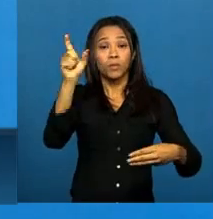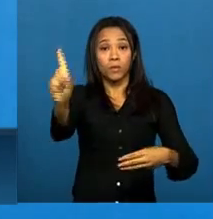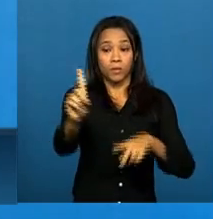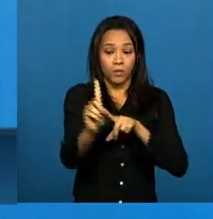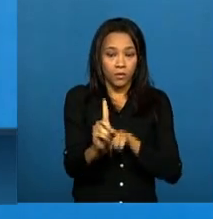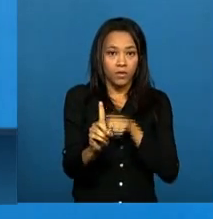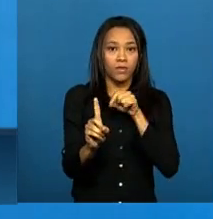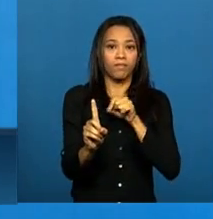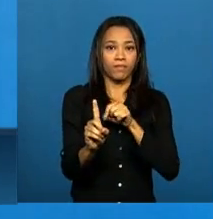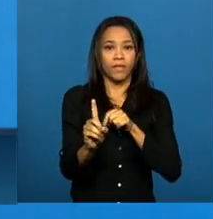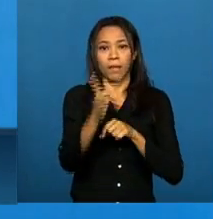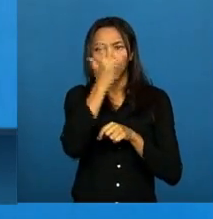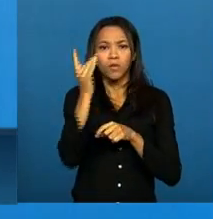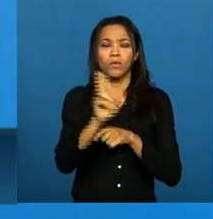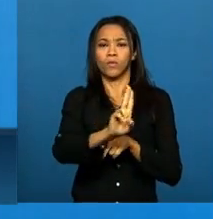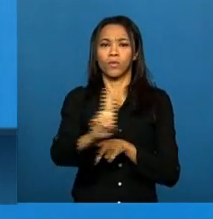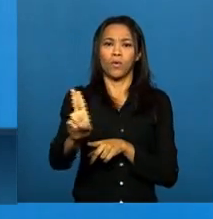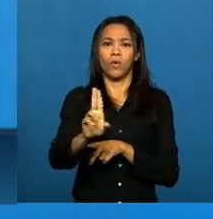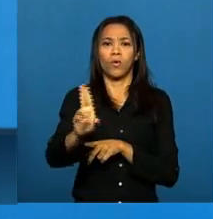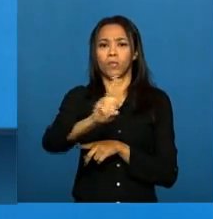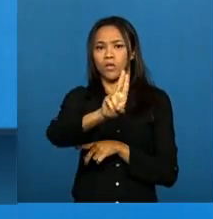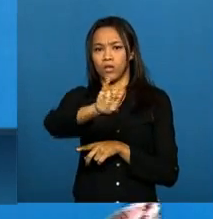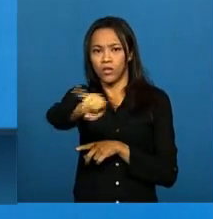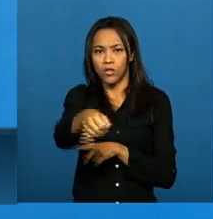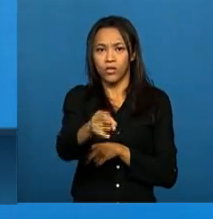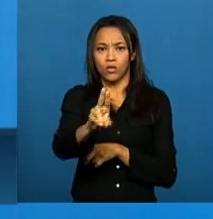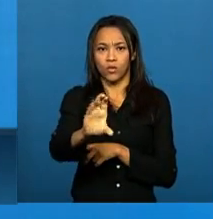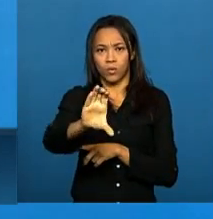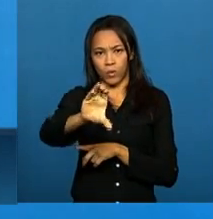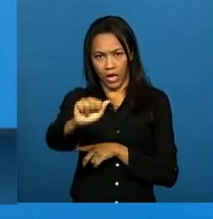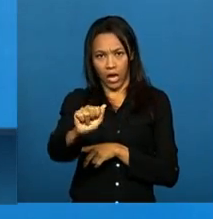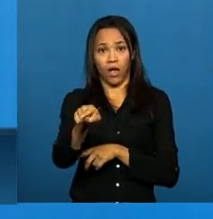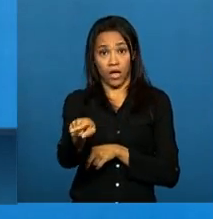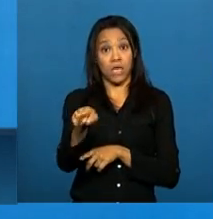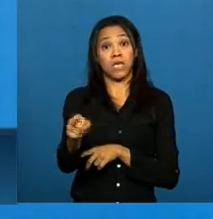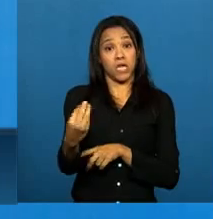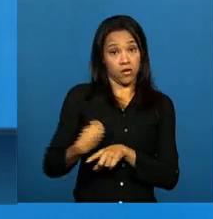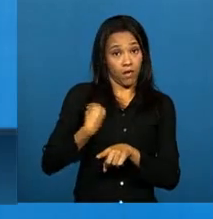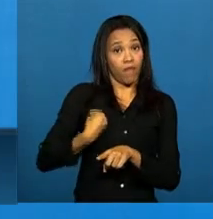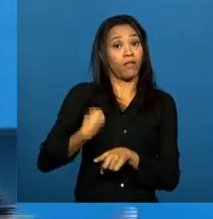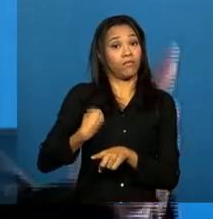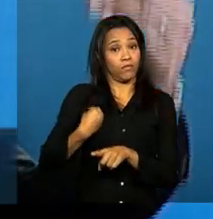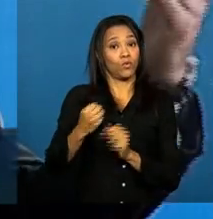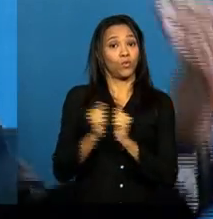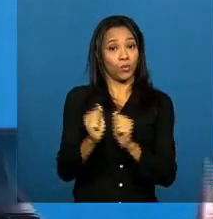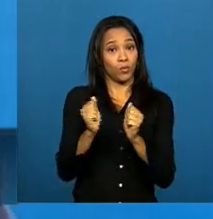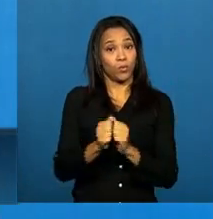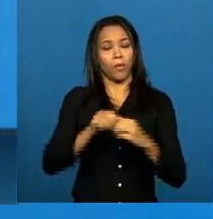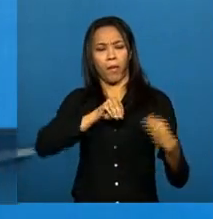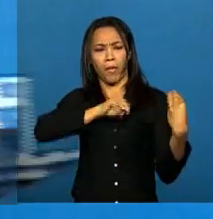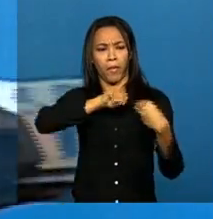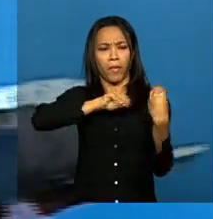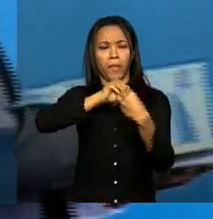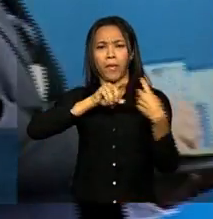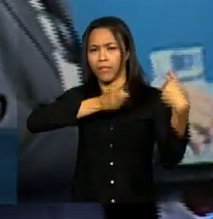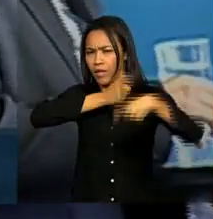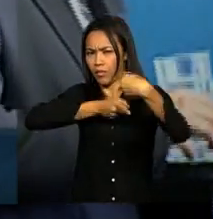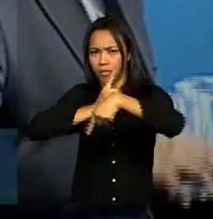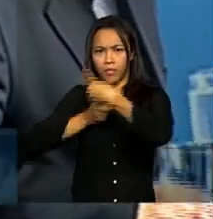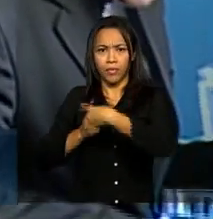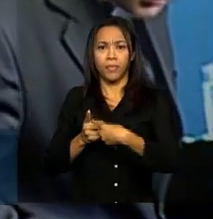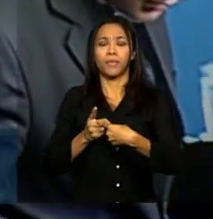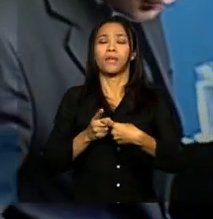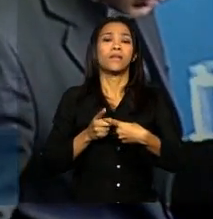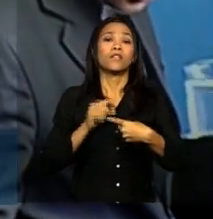do senhor ministro Juca Ferreira, que também lá estava acompanhando esse debate e hospedou o debate do marco civil